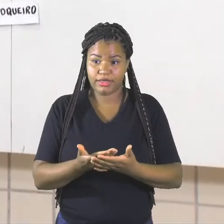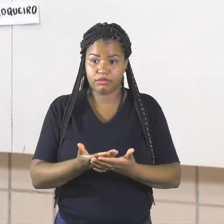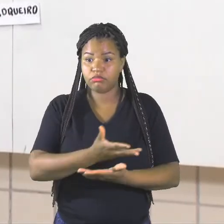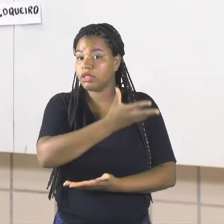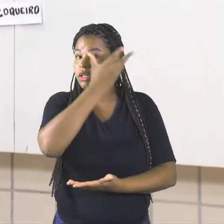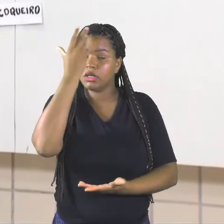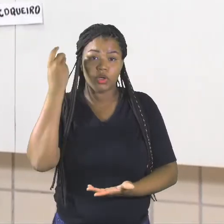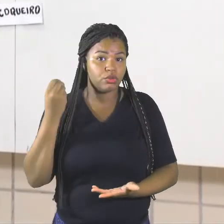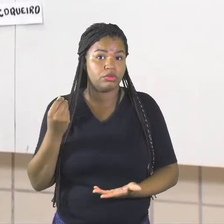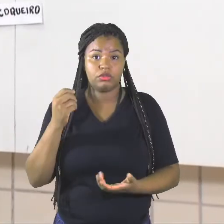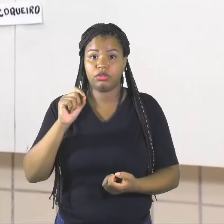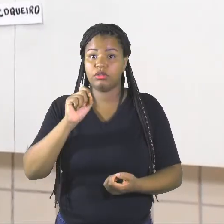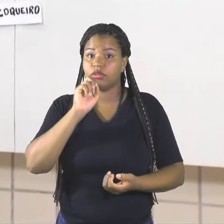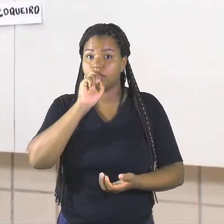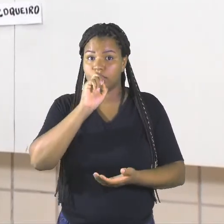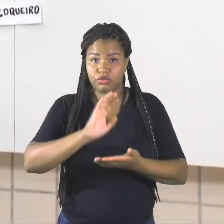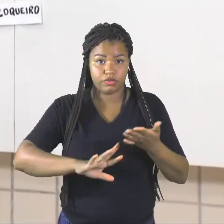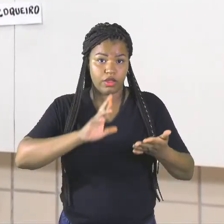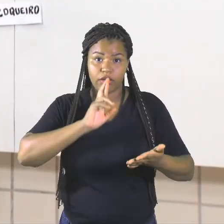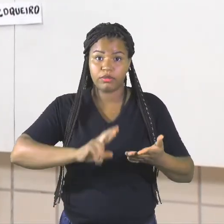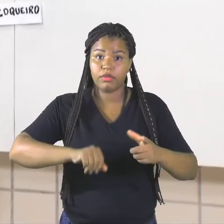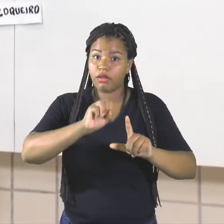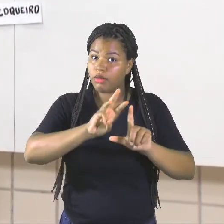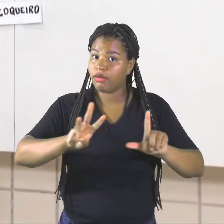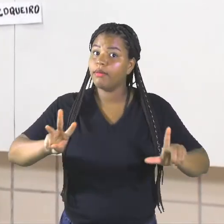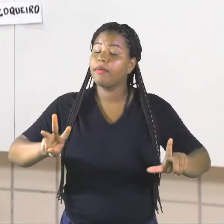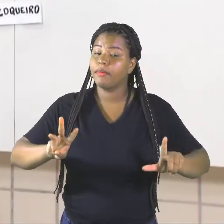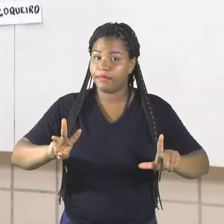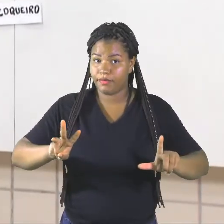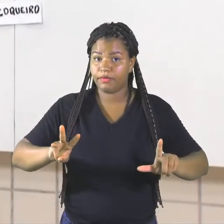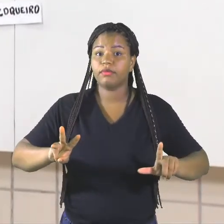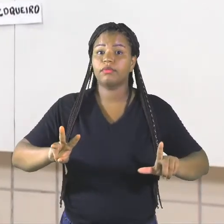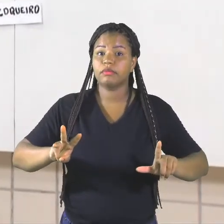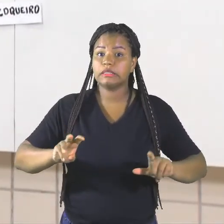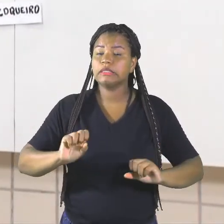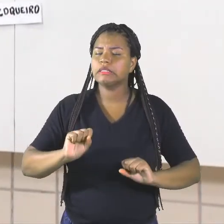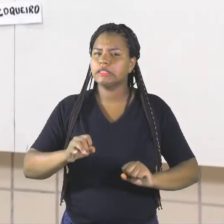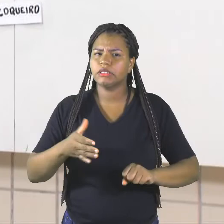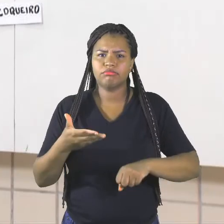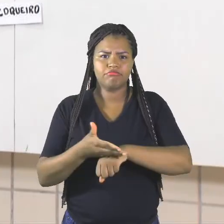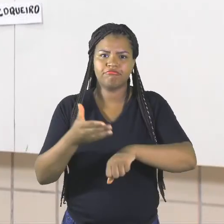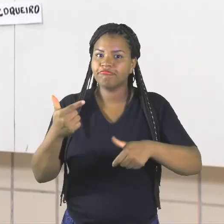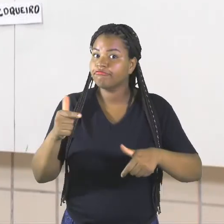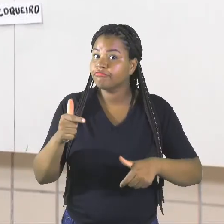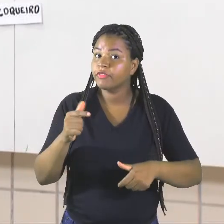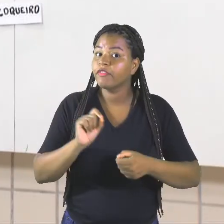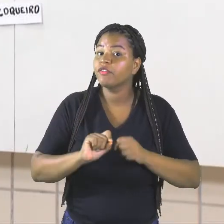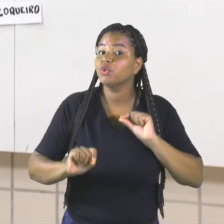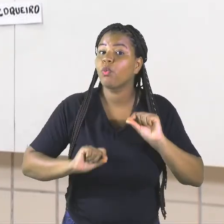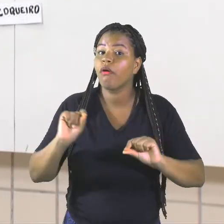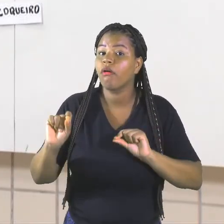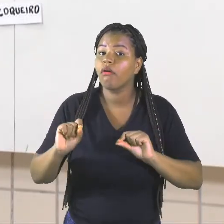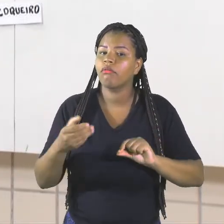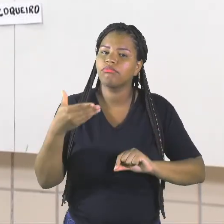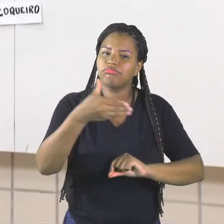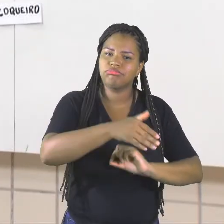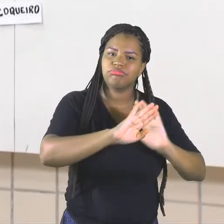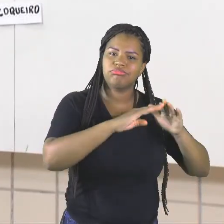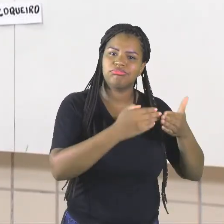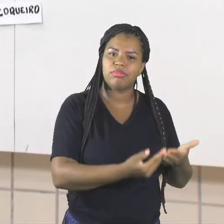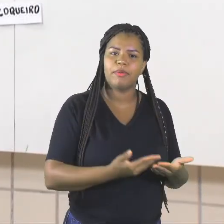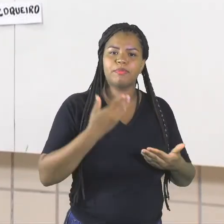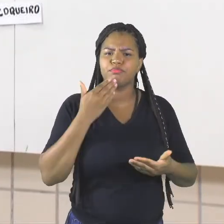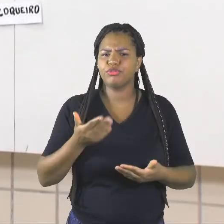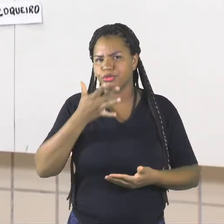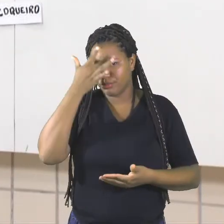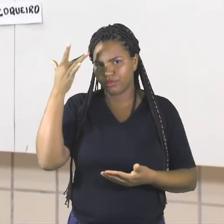Não esqueça de fazer a atividade da plataforma. E, se você não tem acesso, o você vai fazer? Vai na escola, pedir uma pessoa, buscar ela na